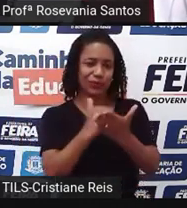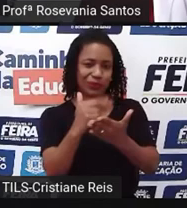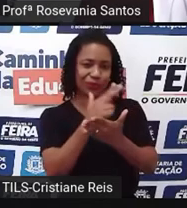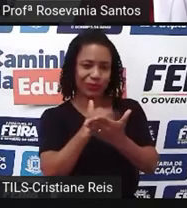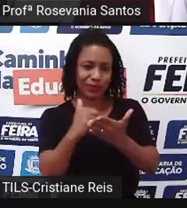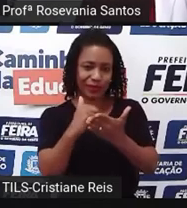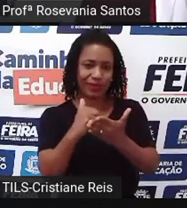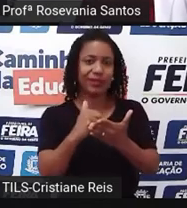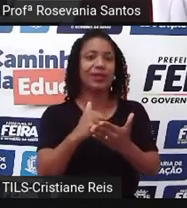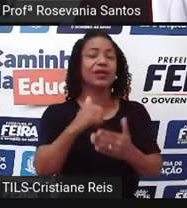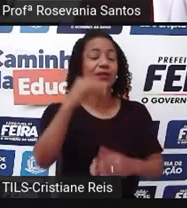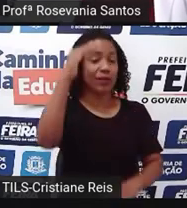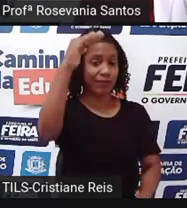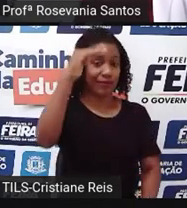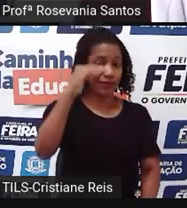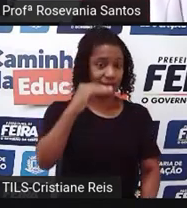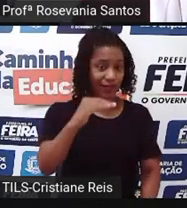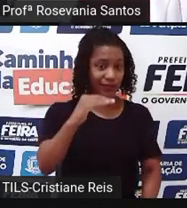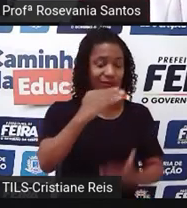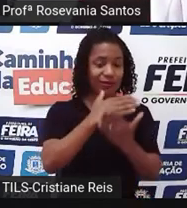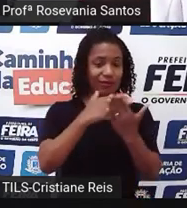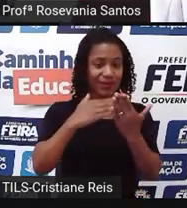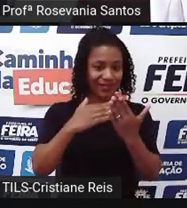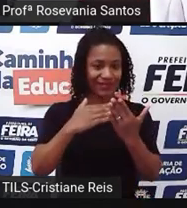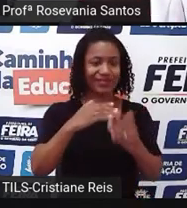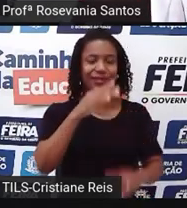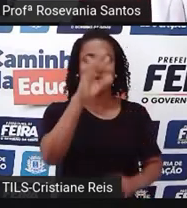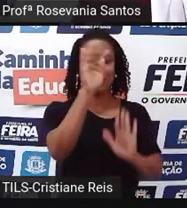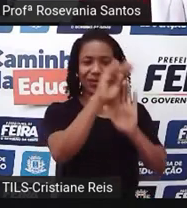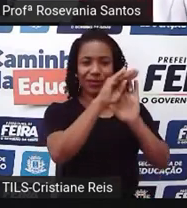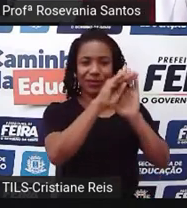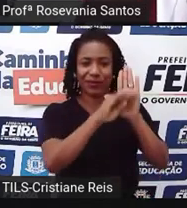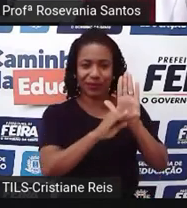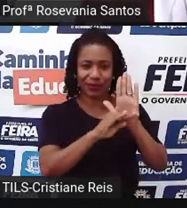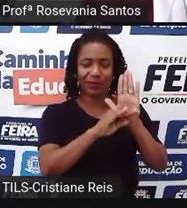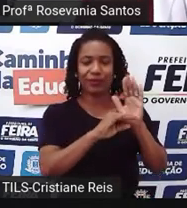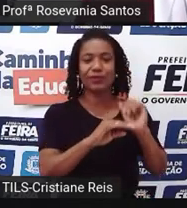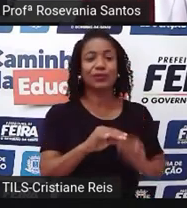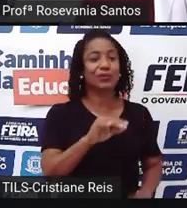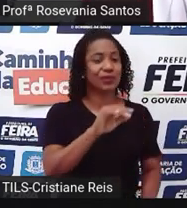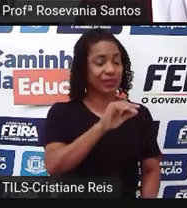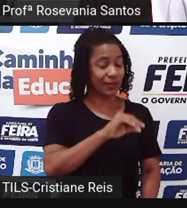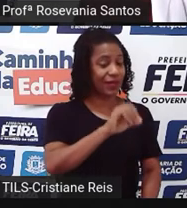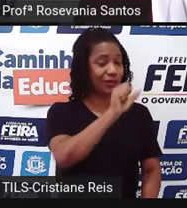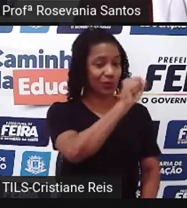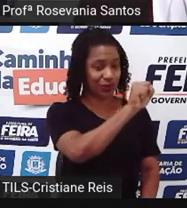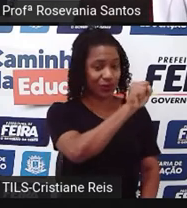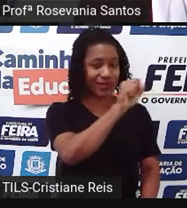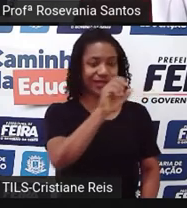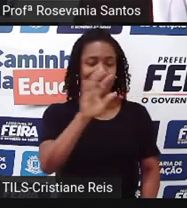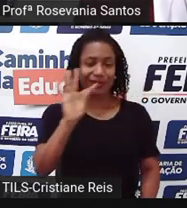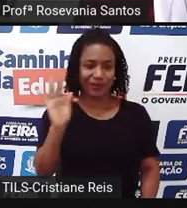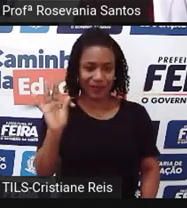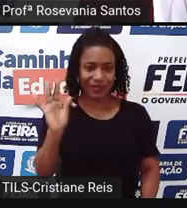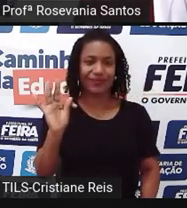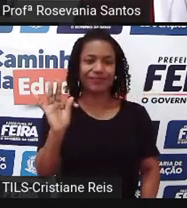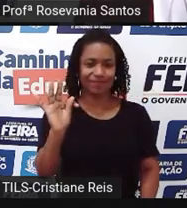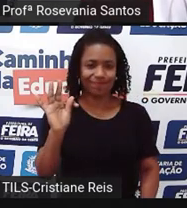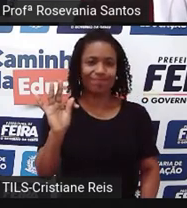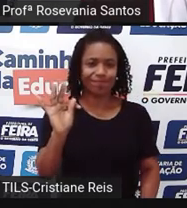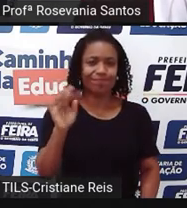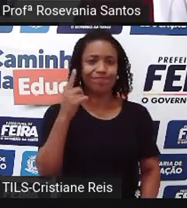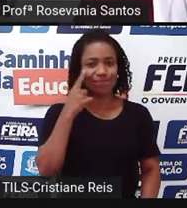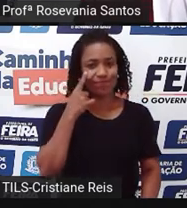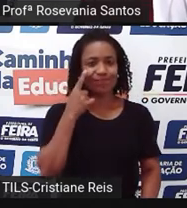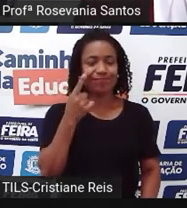zona temperada, zona temperada sul ou a zona subtropical, como a gente chama. Então, gente, ela